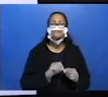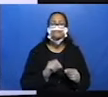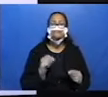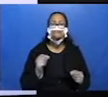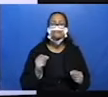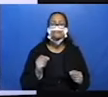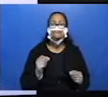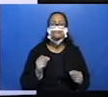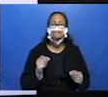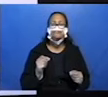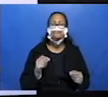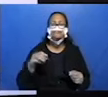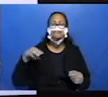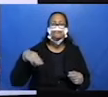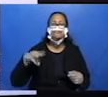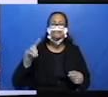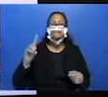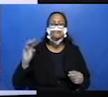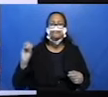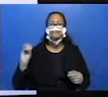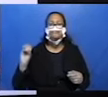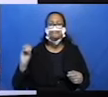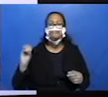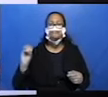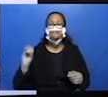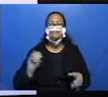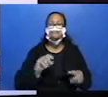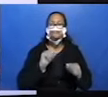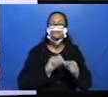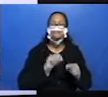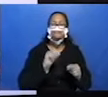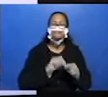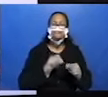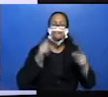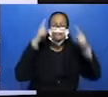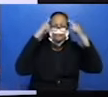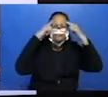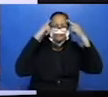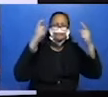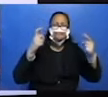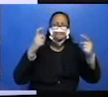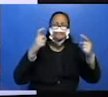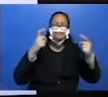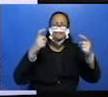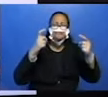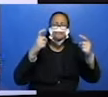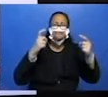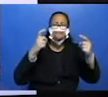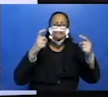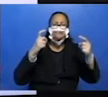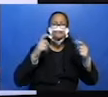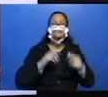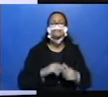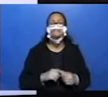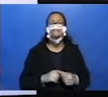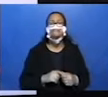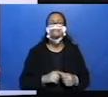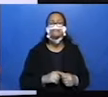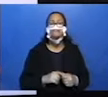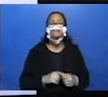O modo, professora. Ele fez de forma violenta, olha. Violentamente.